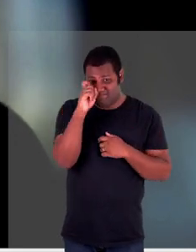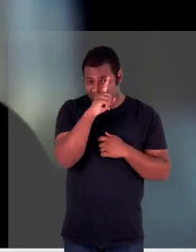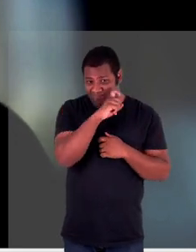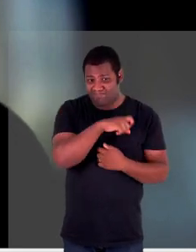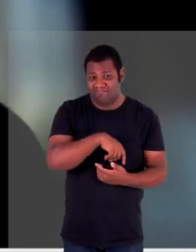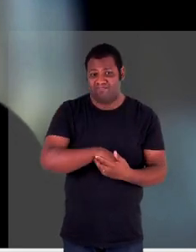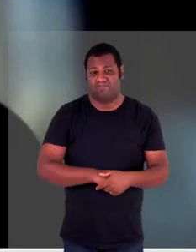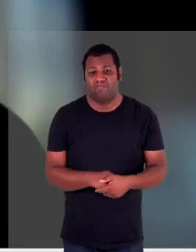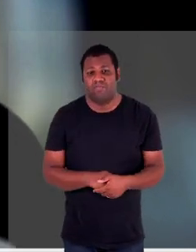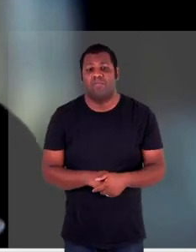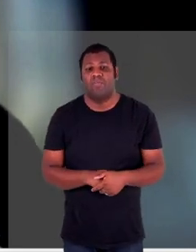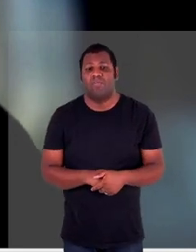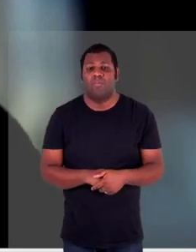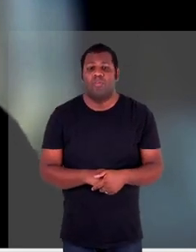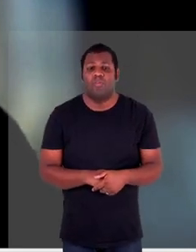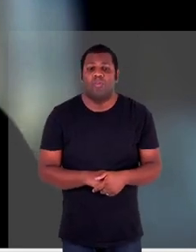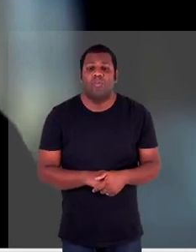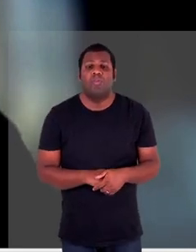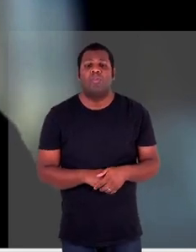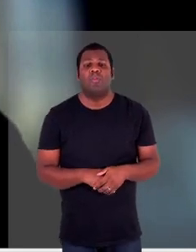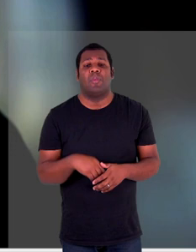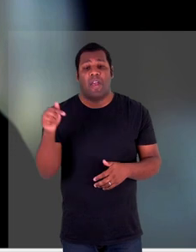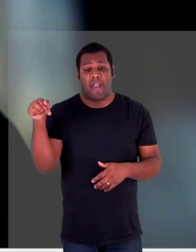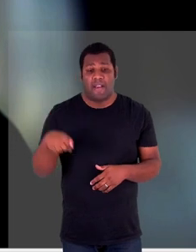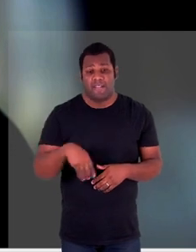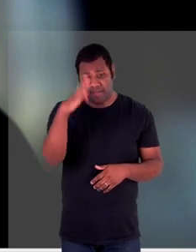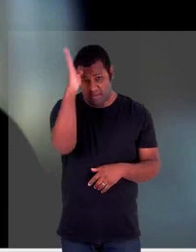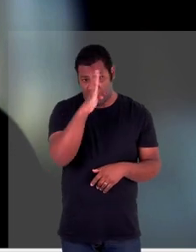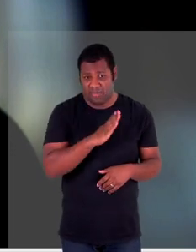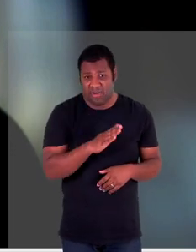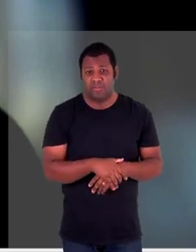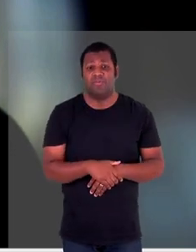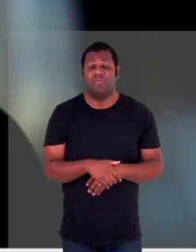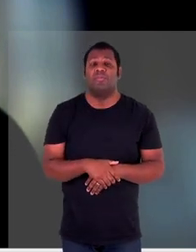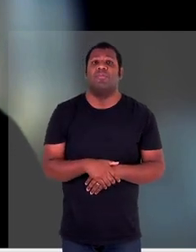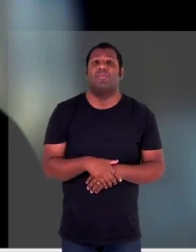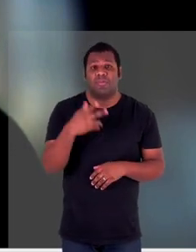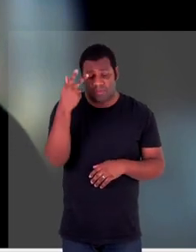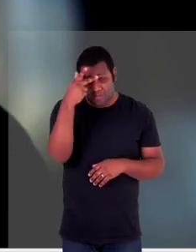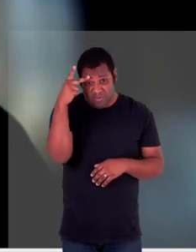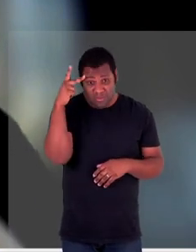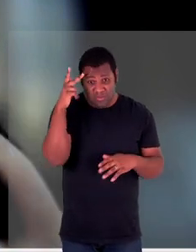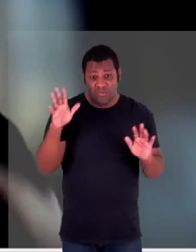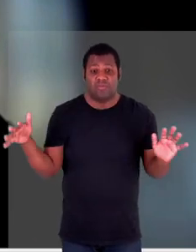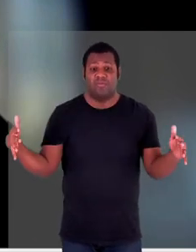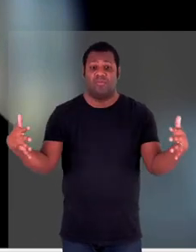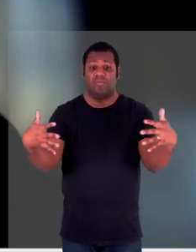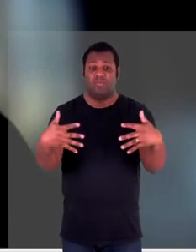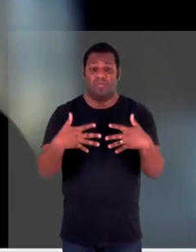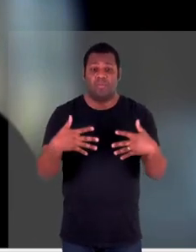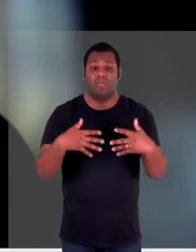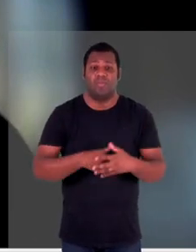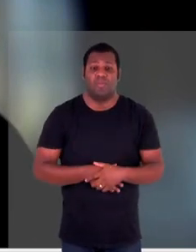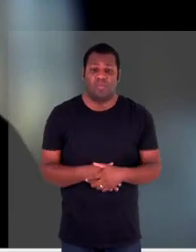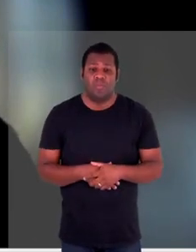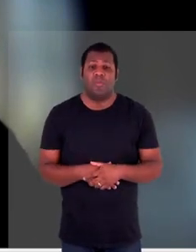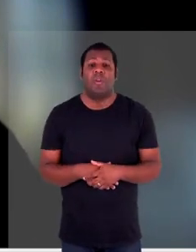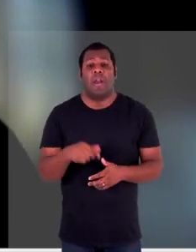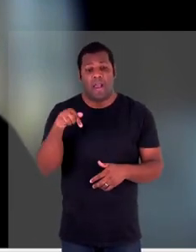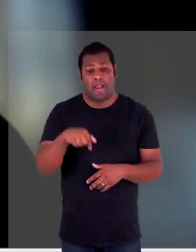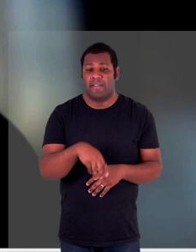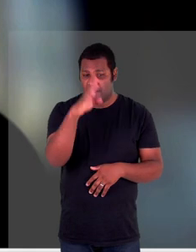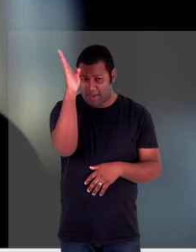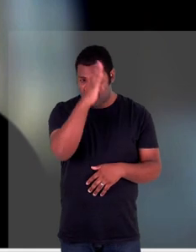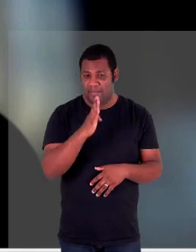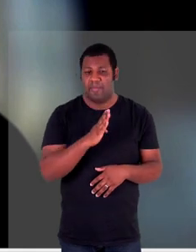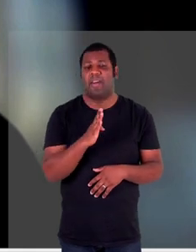a gente pensar um pouco do ponto de vista de refugiados no Brasil um dos enormes benefícios que o Brasil tem